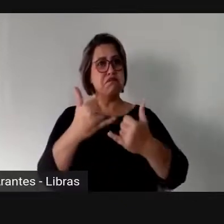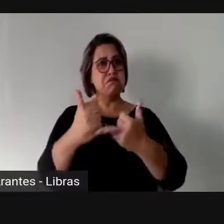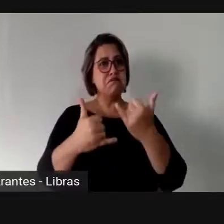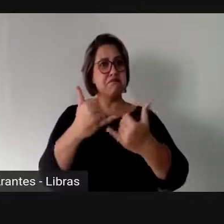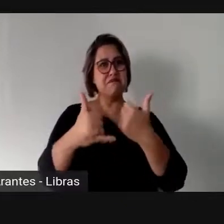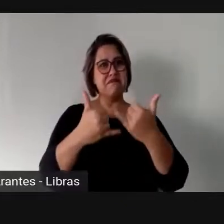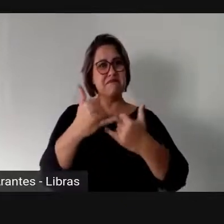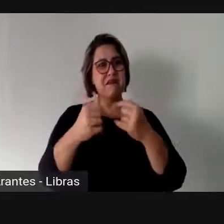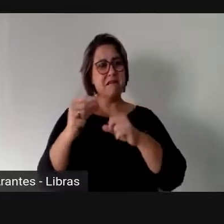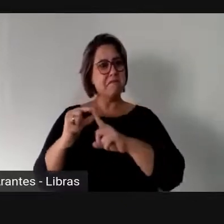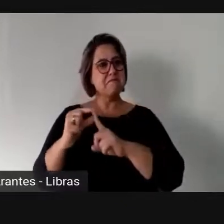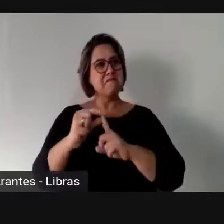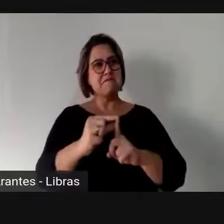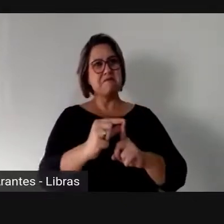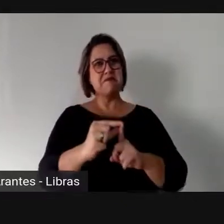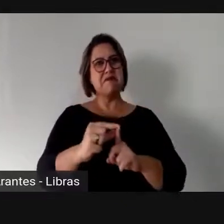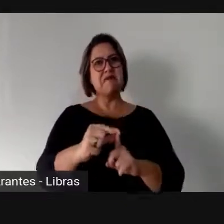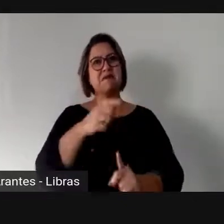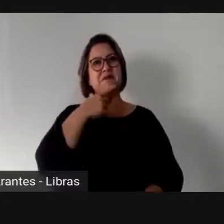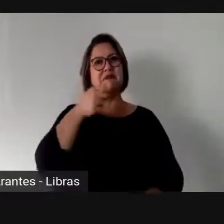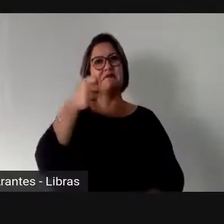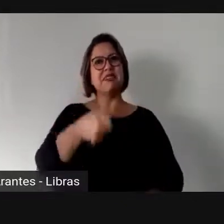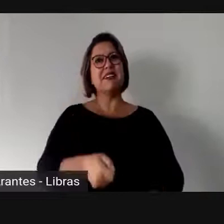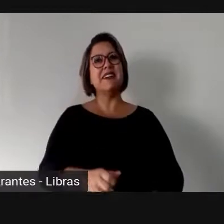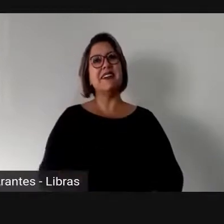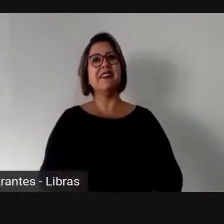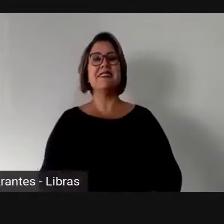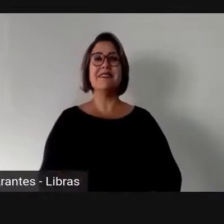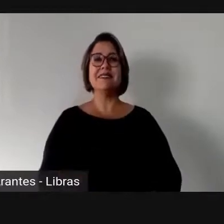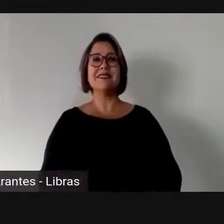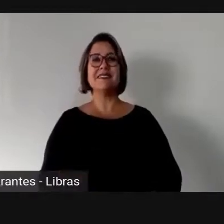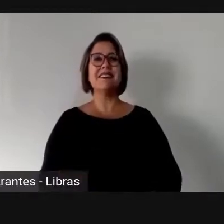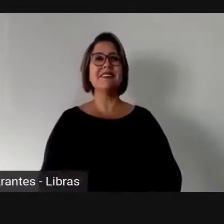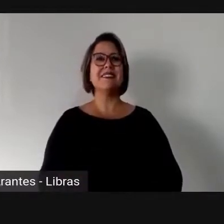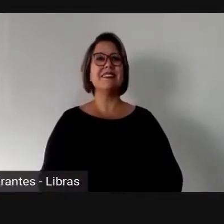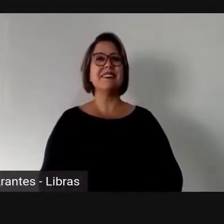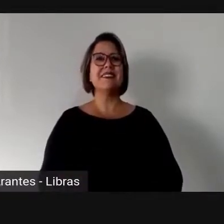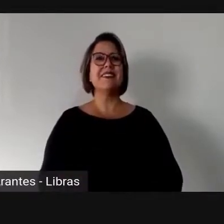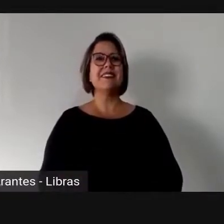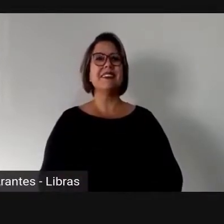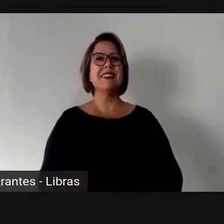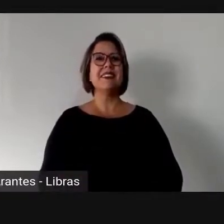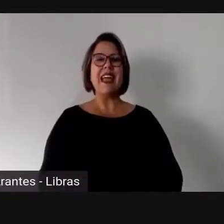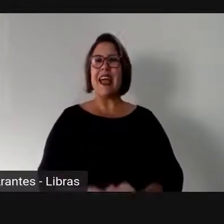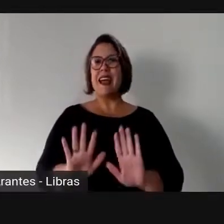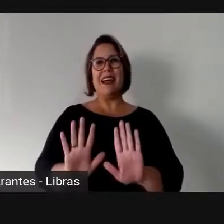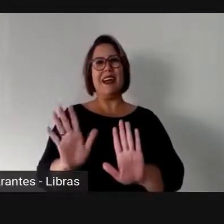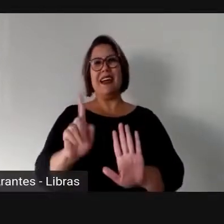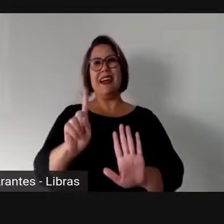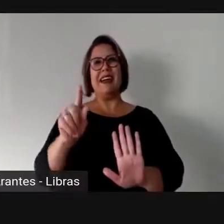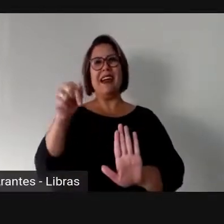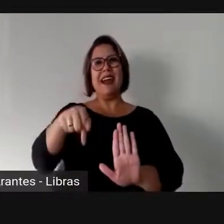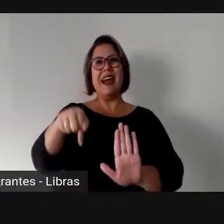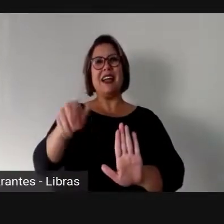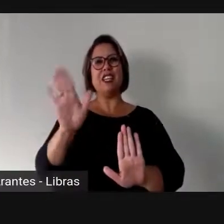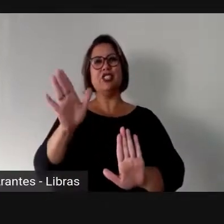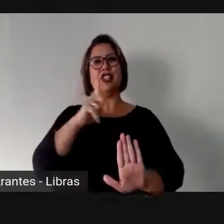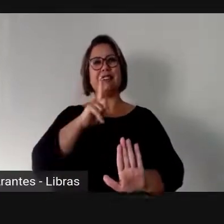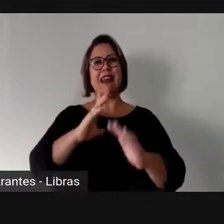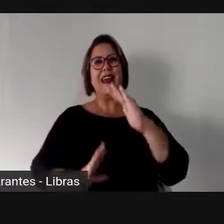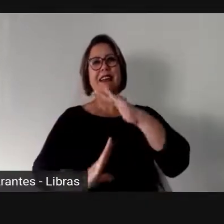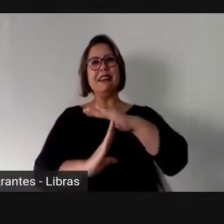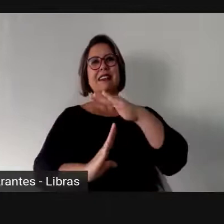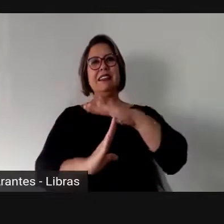machismo, ele faz uma brincadeira. Ah, não, aqui nós já estamos com 30%, o que significa que a nossa live não vai cair.